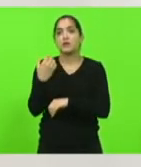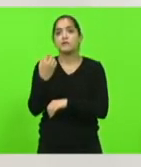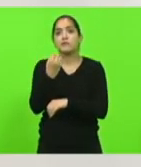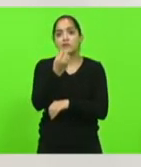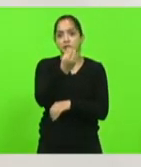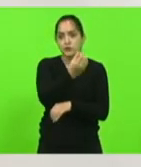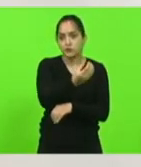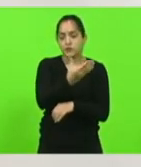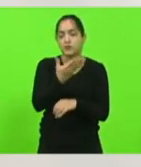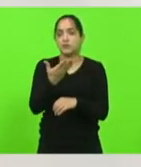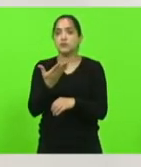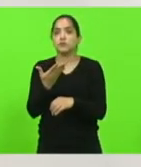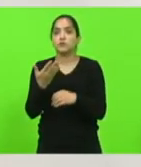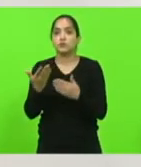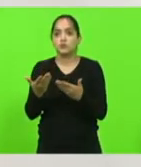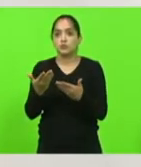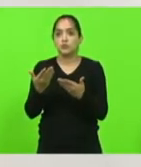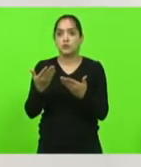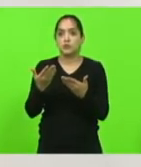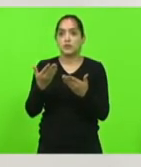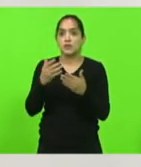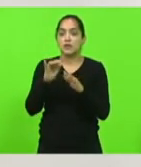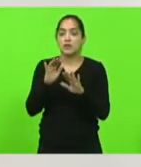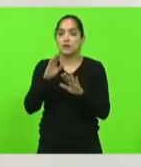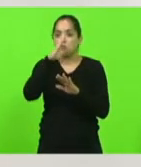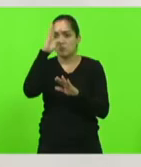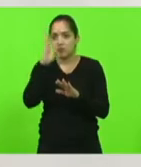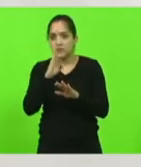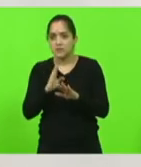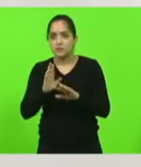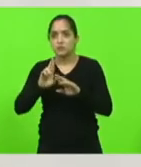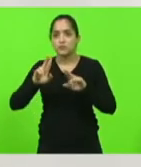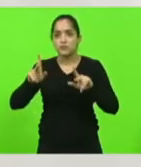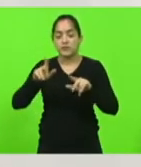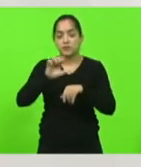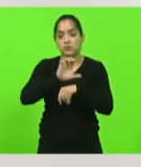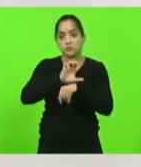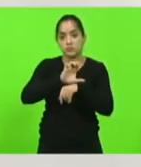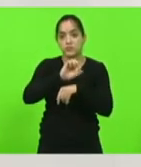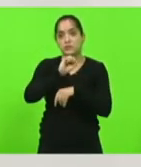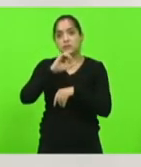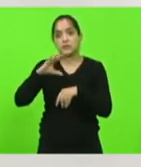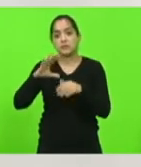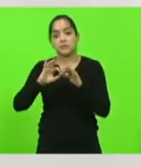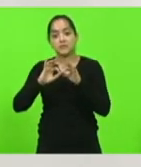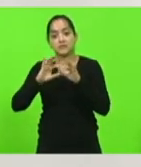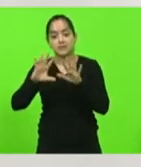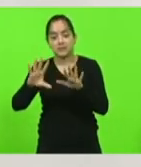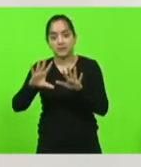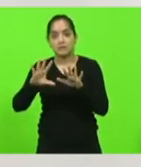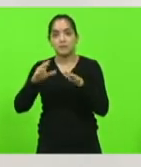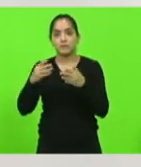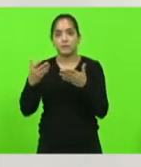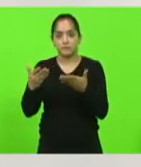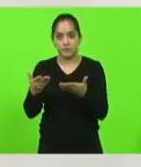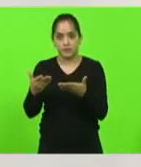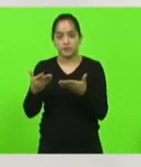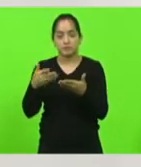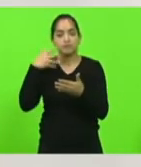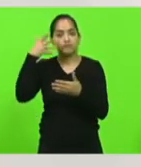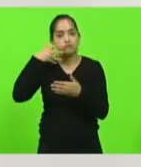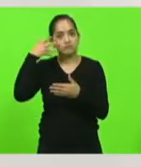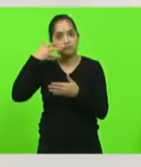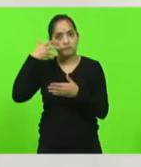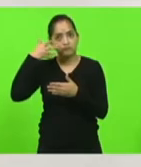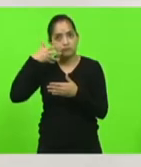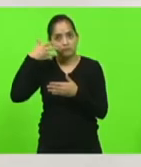sobre um Brasil diferente uma Santa Catarina mais livre e para conseguir poder fazer essas falas tive que